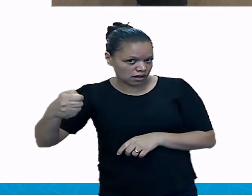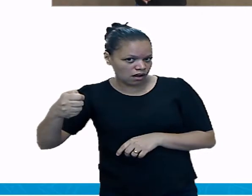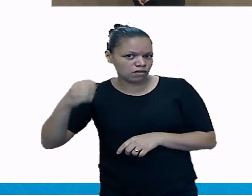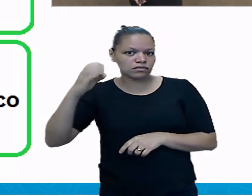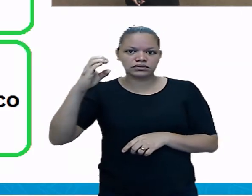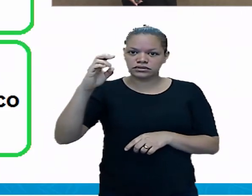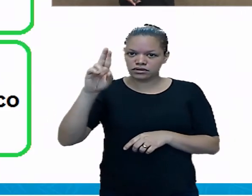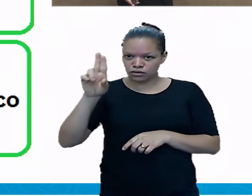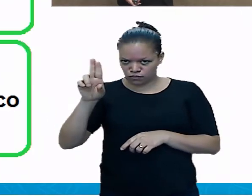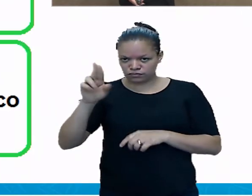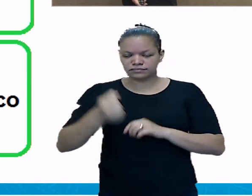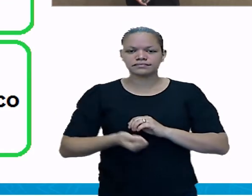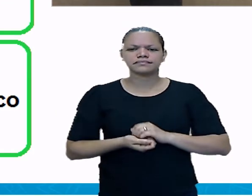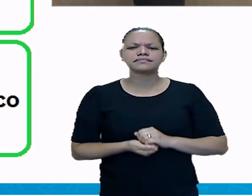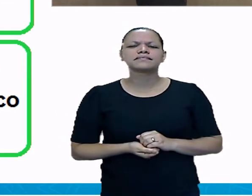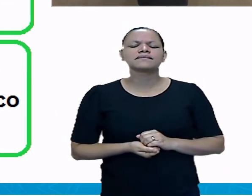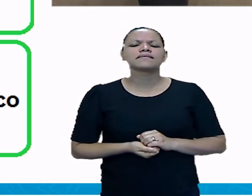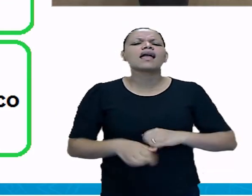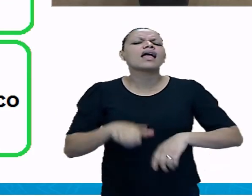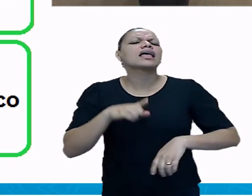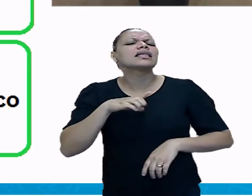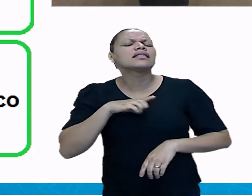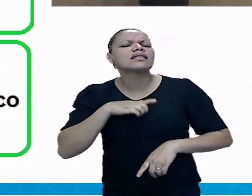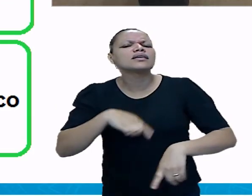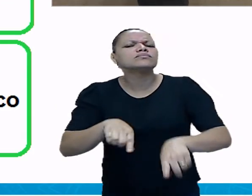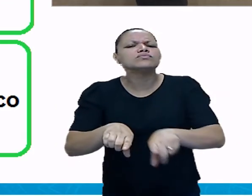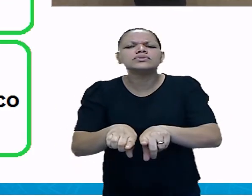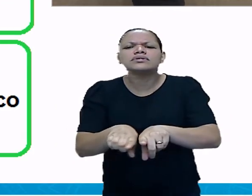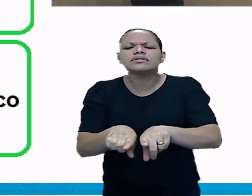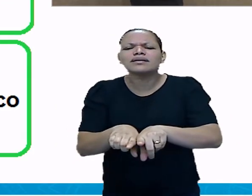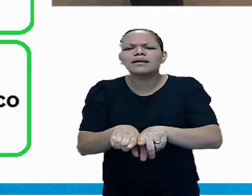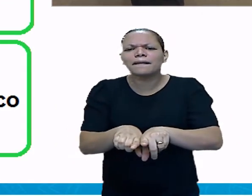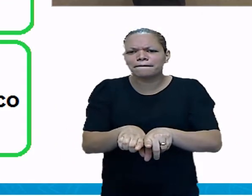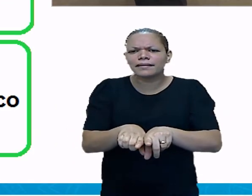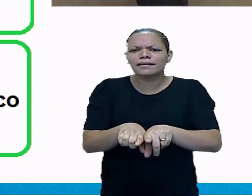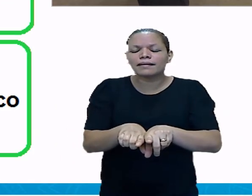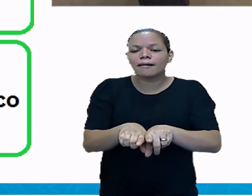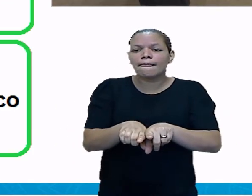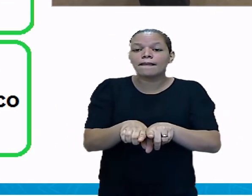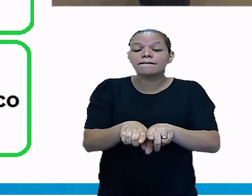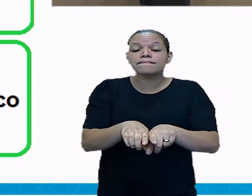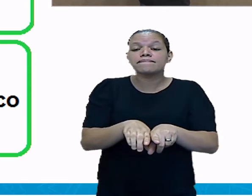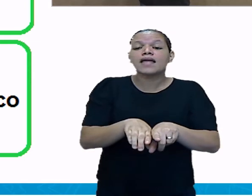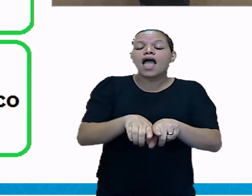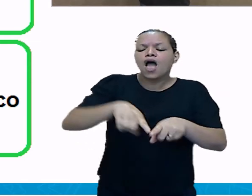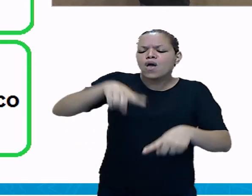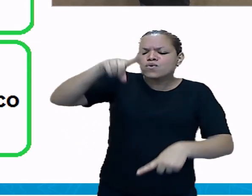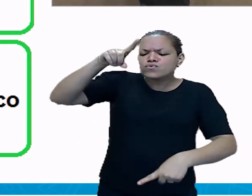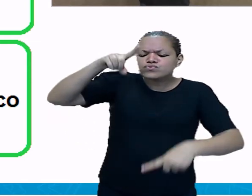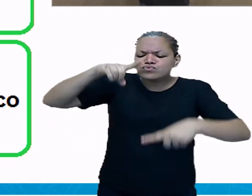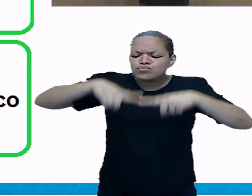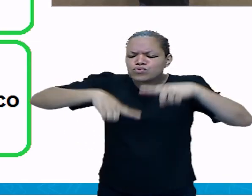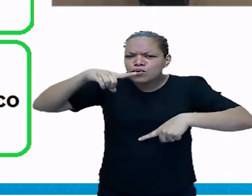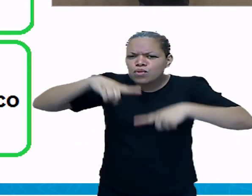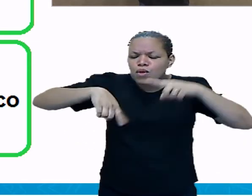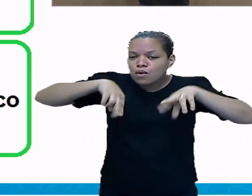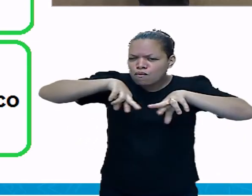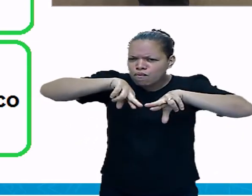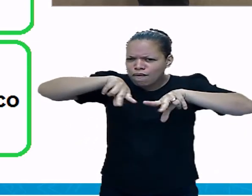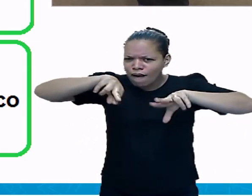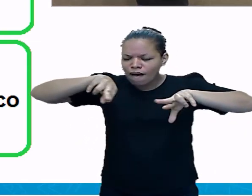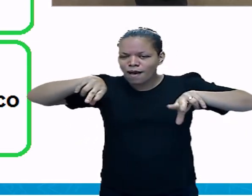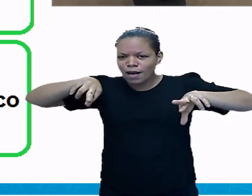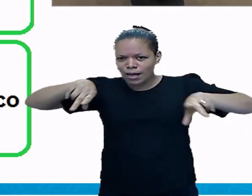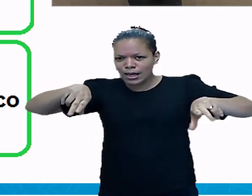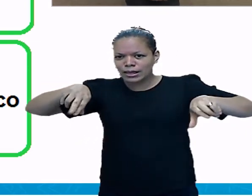corpos. E temos os maus condutores de calor, que são os materiais que dificultam